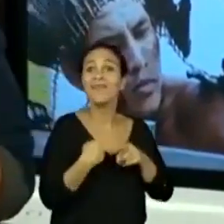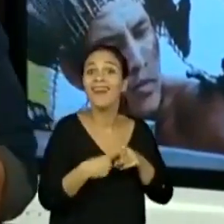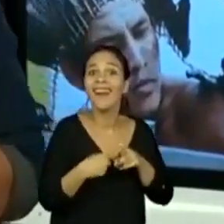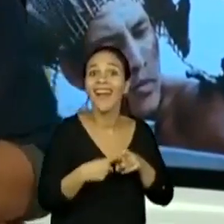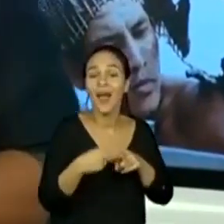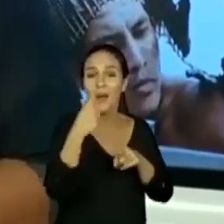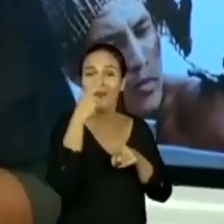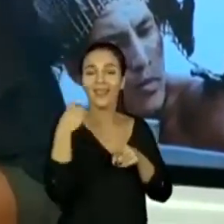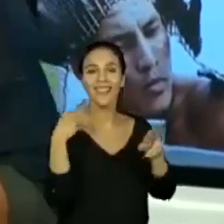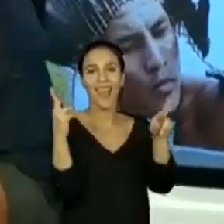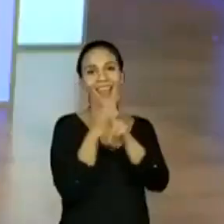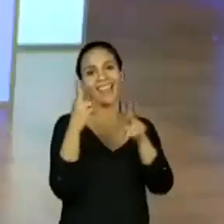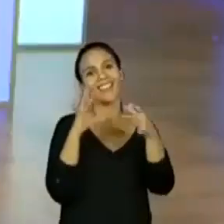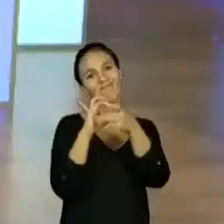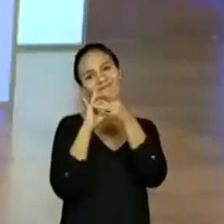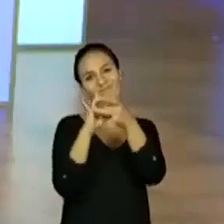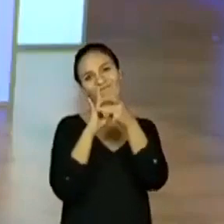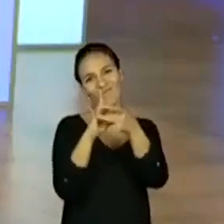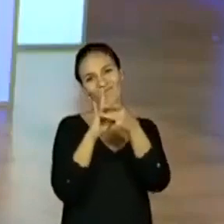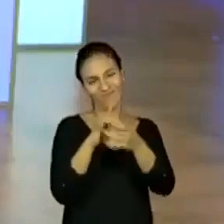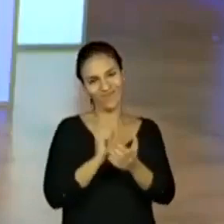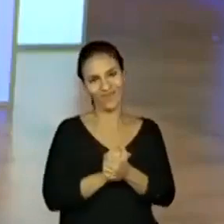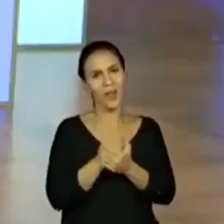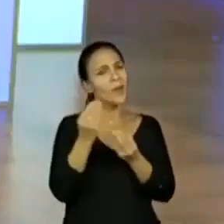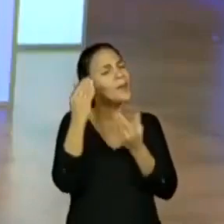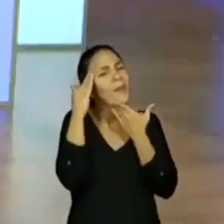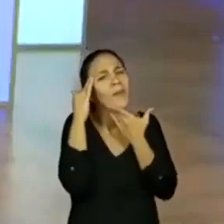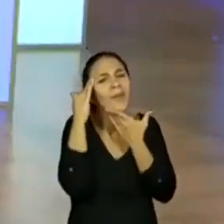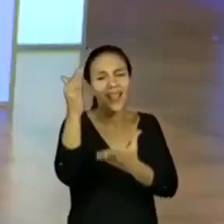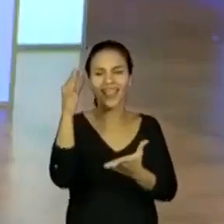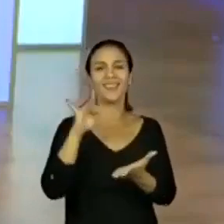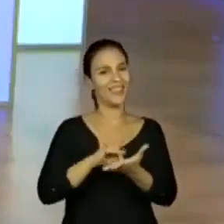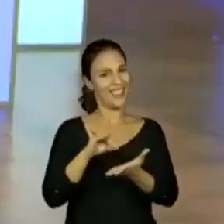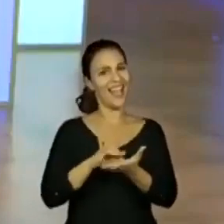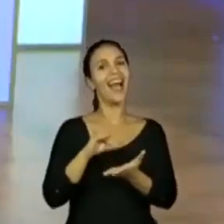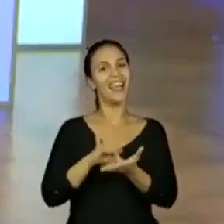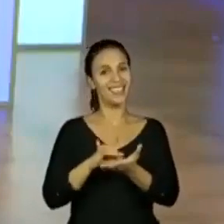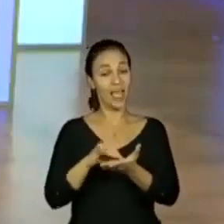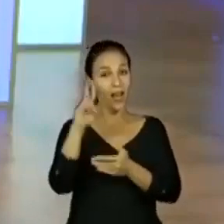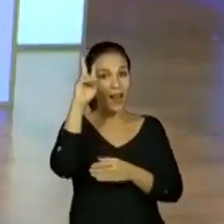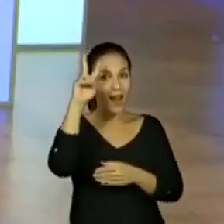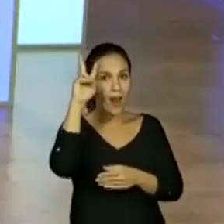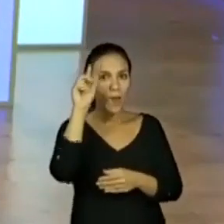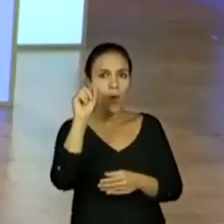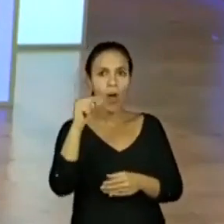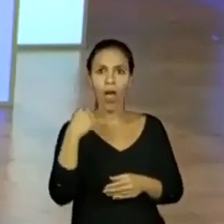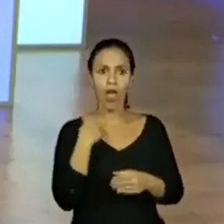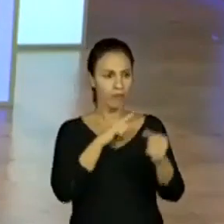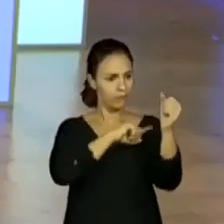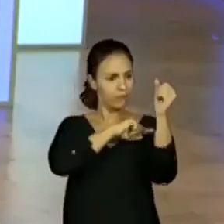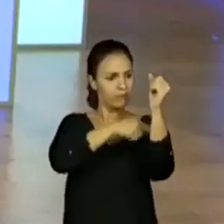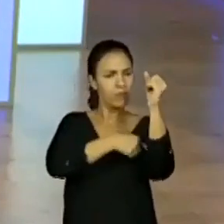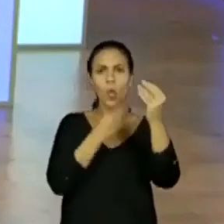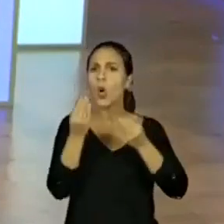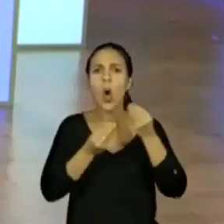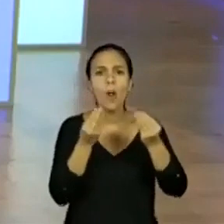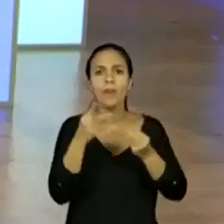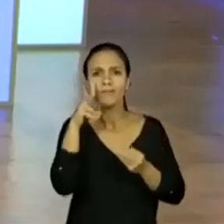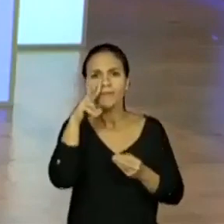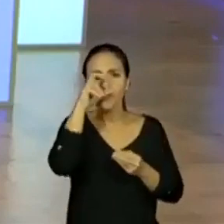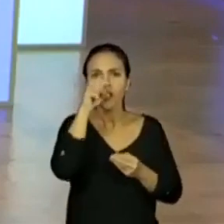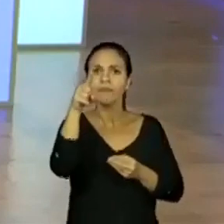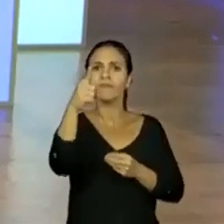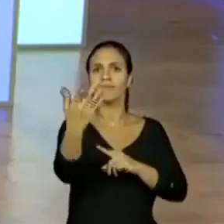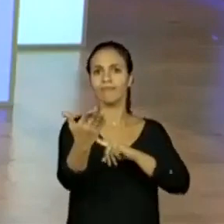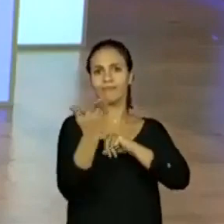quebra todas as relações. Muito obrigado. De verdade. Lembre-se. Eu só consigo ser forte porque eu tenho vocês.